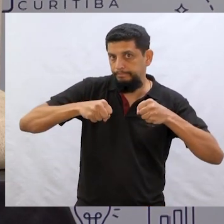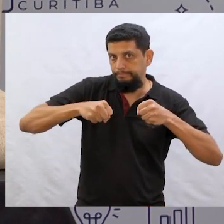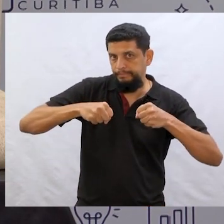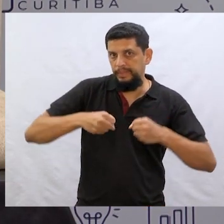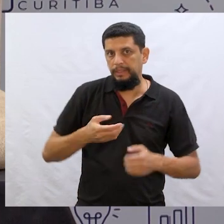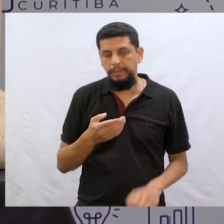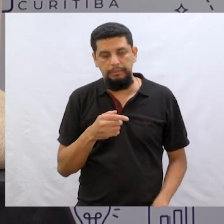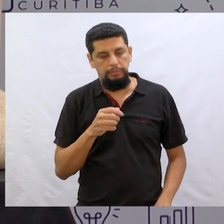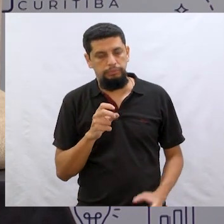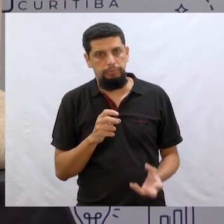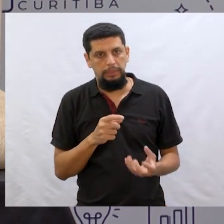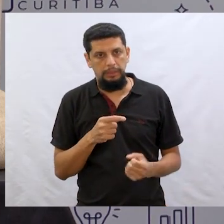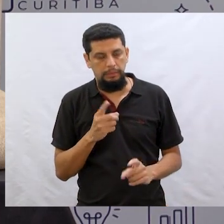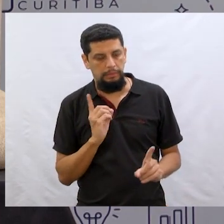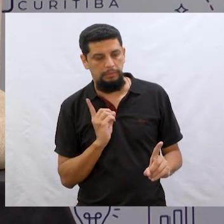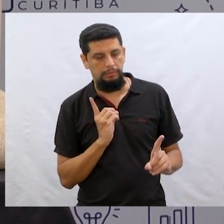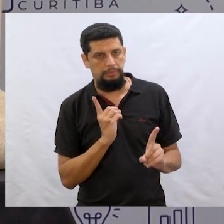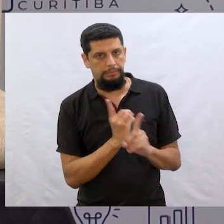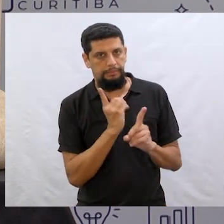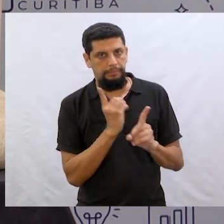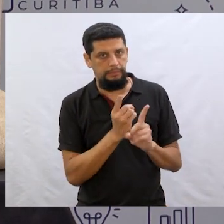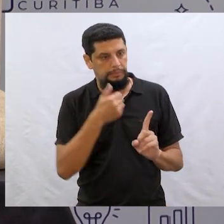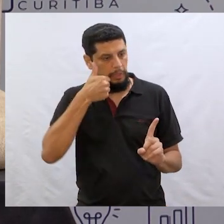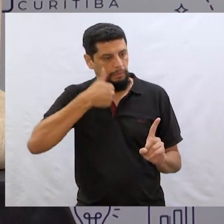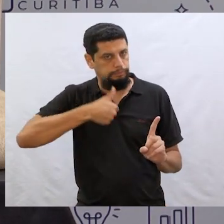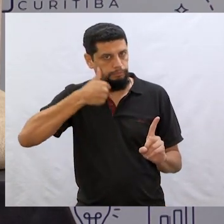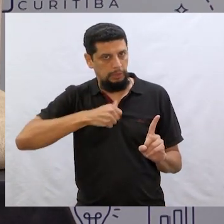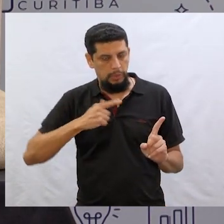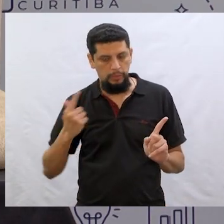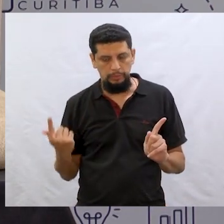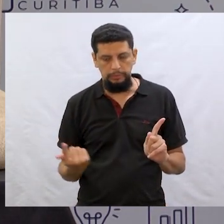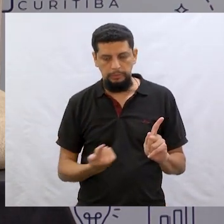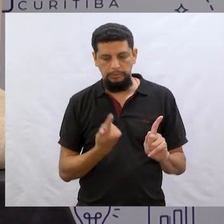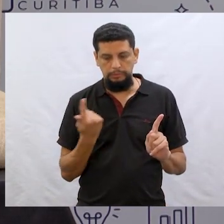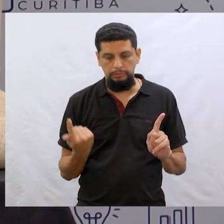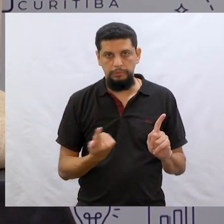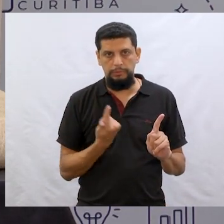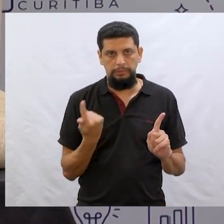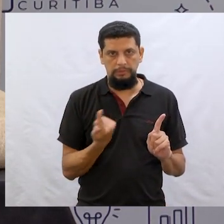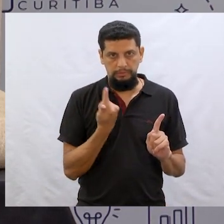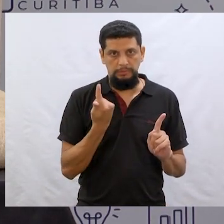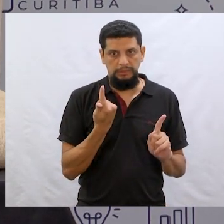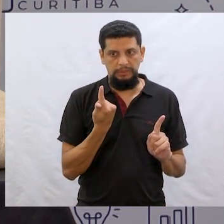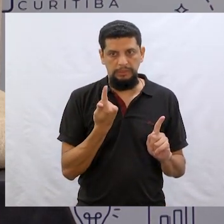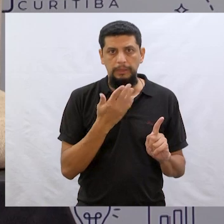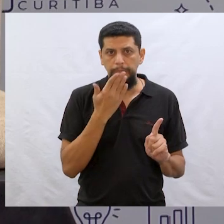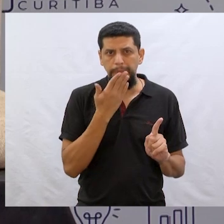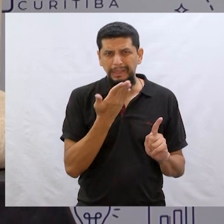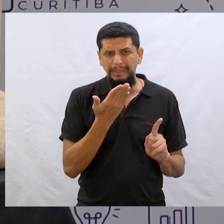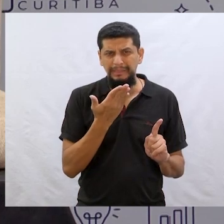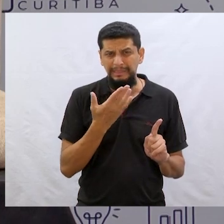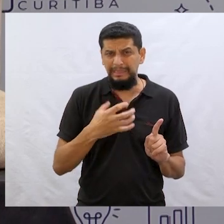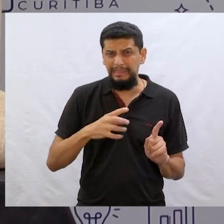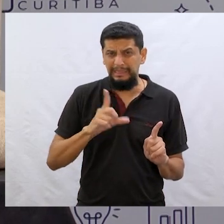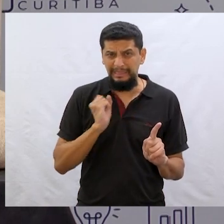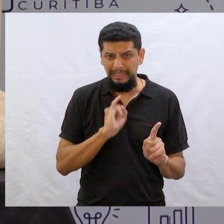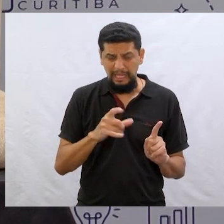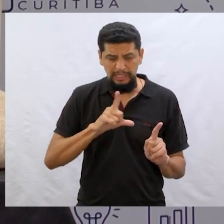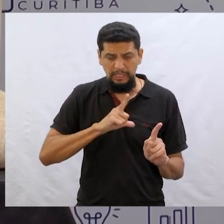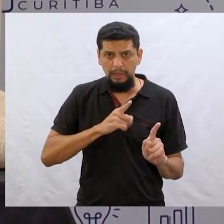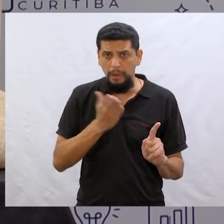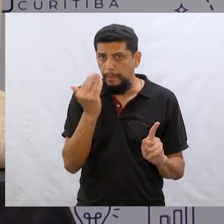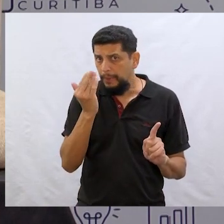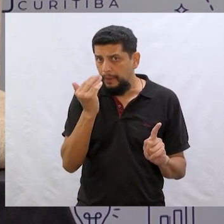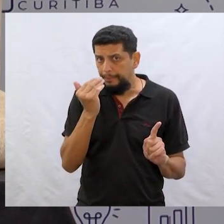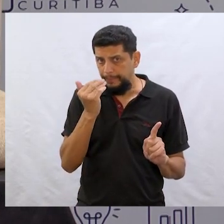gigante. Chegando lá, encontrou com uma mulher gigante. E pediu então comida, se ela não tinha alguma